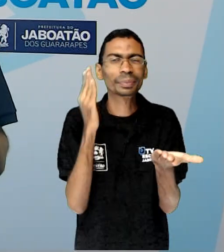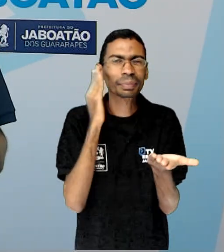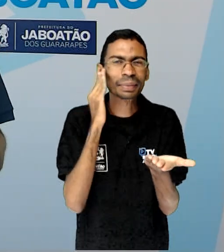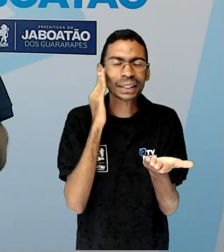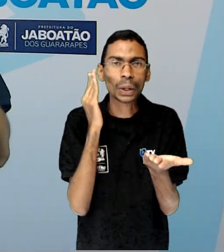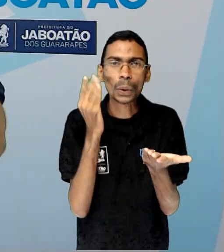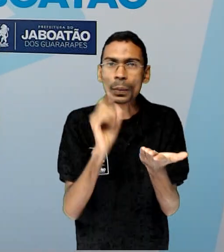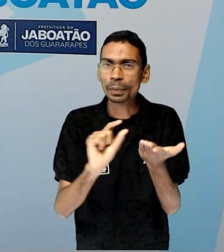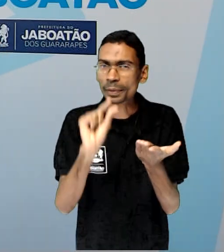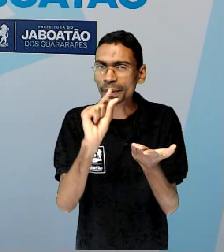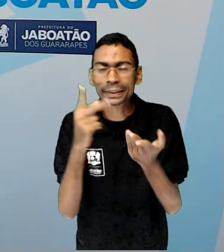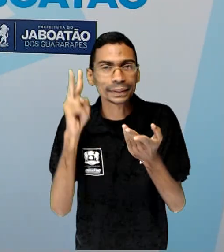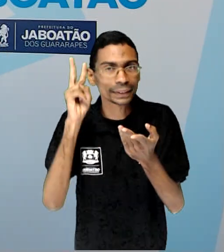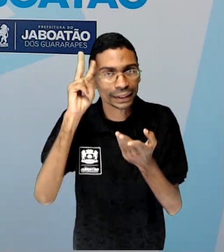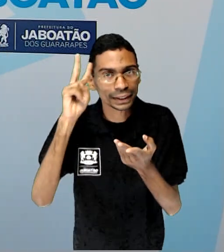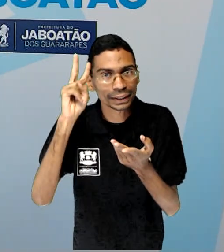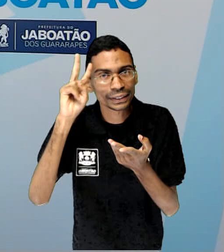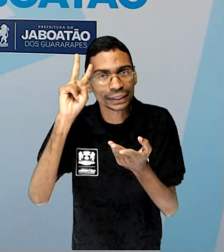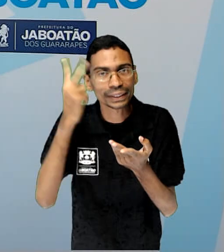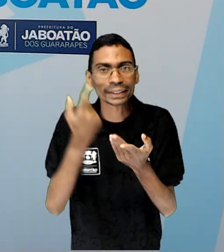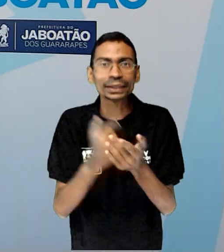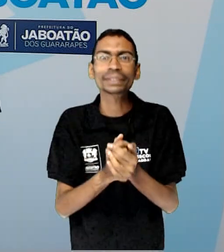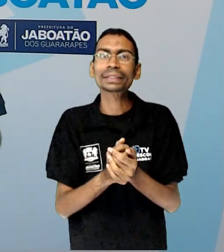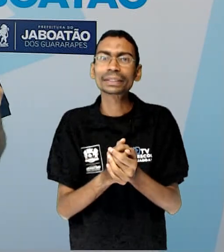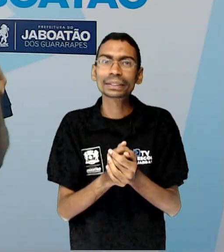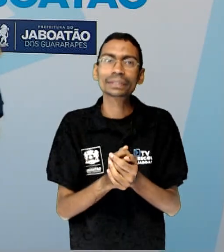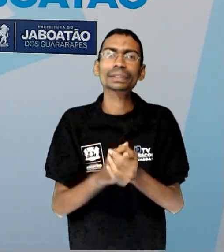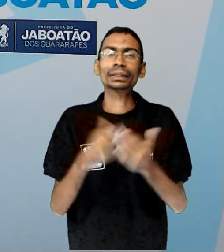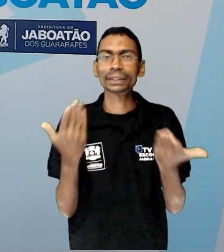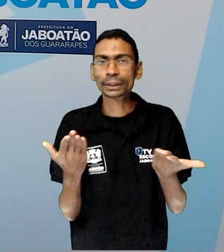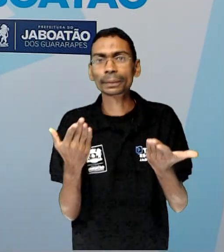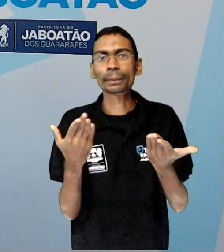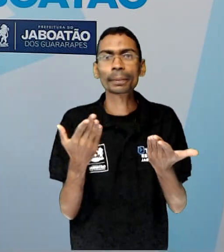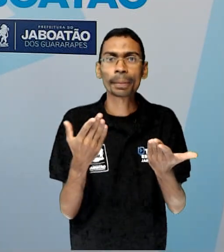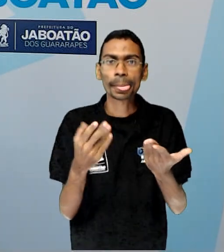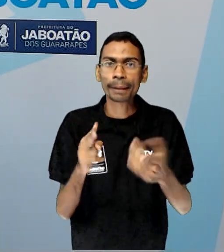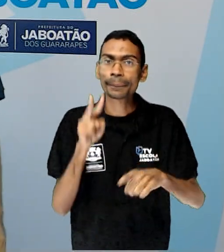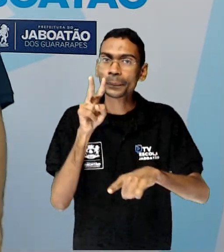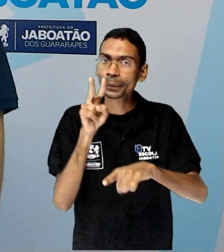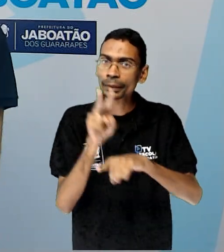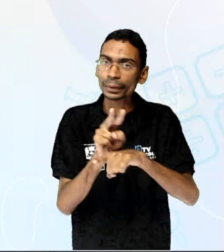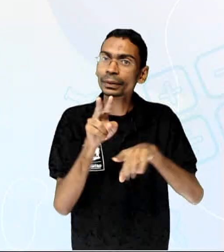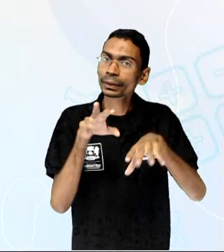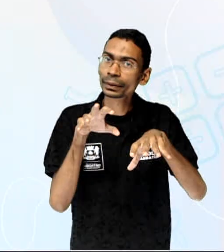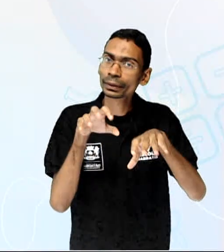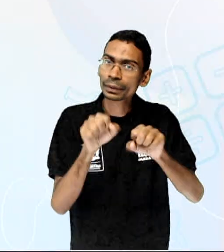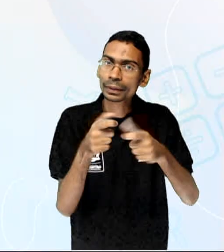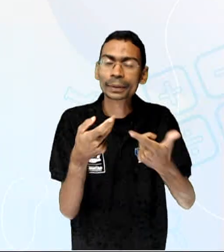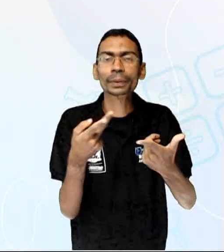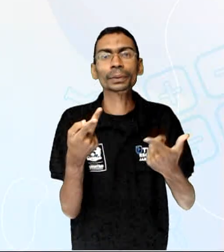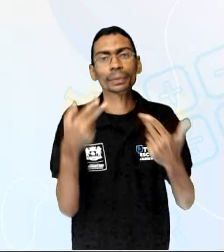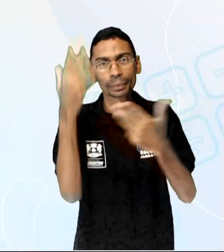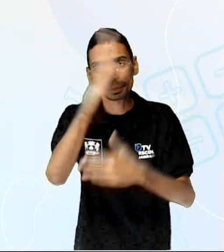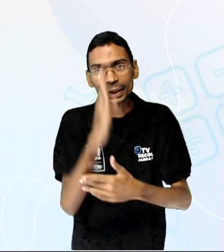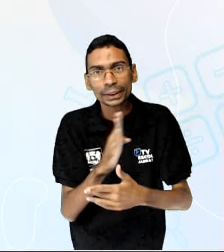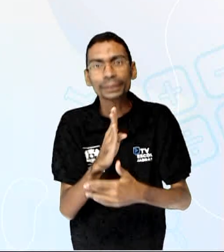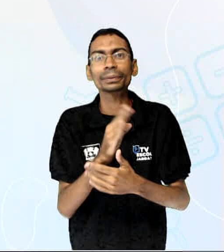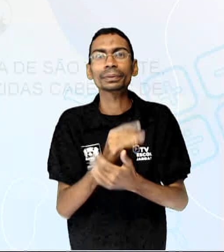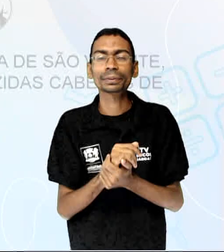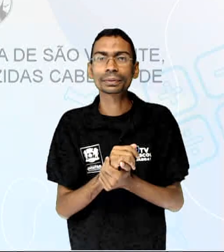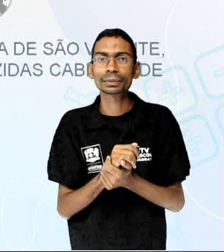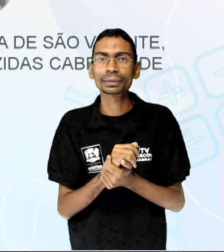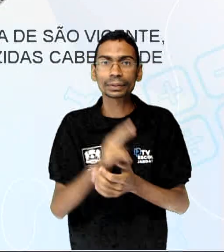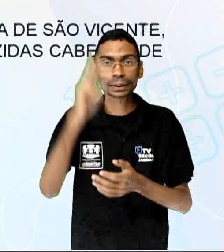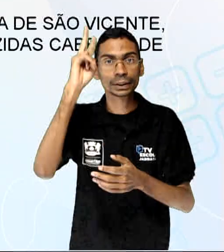da história da pecuária no Brasil. Vem aqui na tela, vamos ler aqui comigo, a história da pecuária no Brasil.